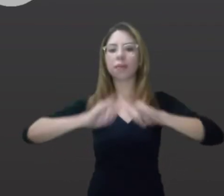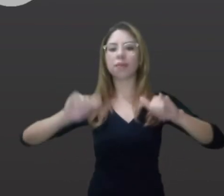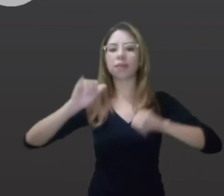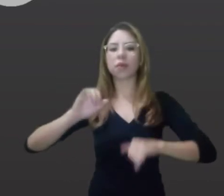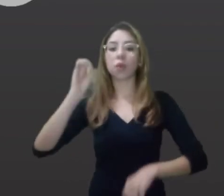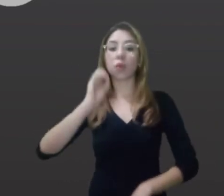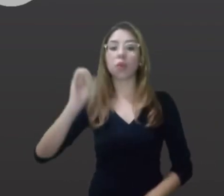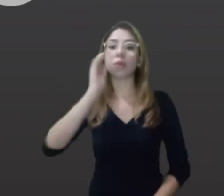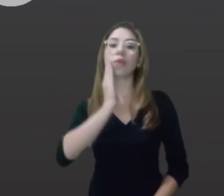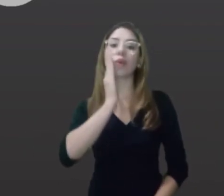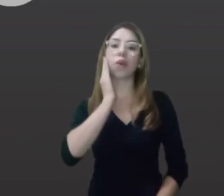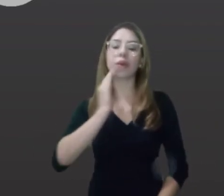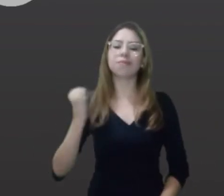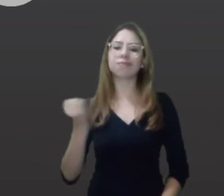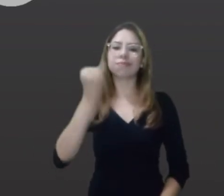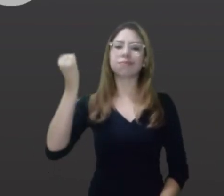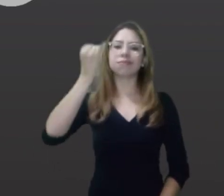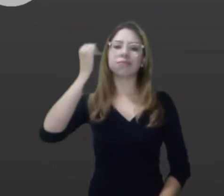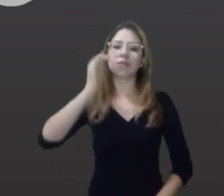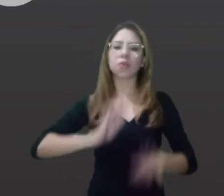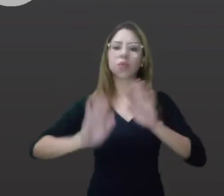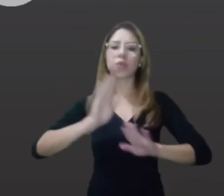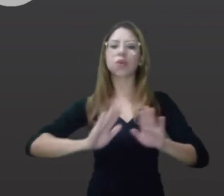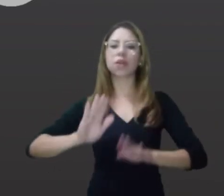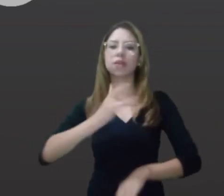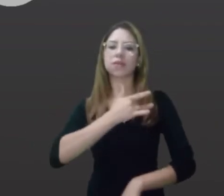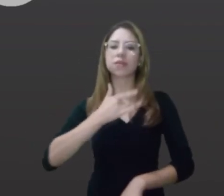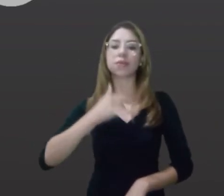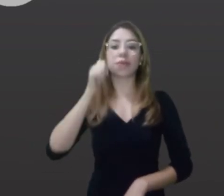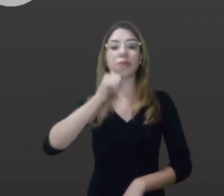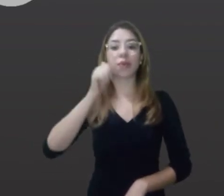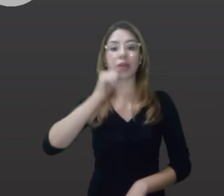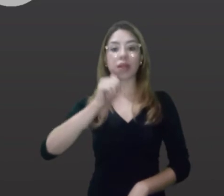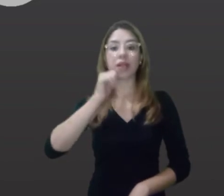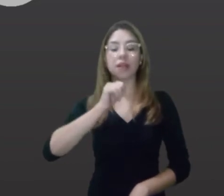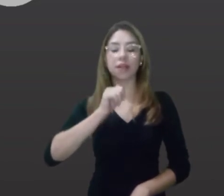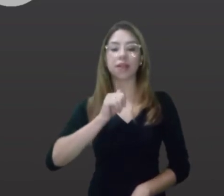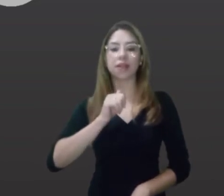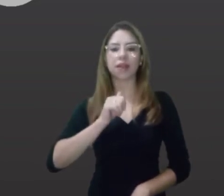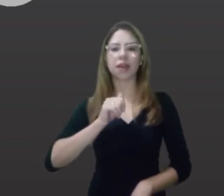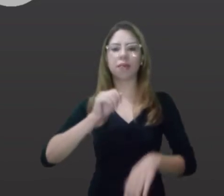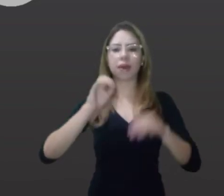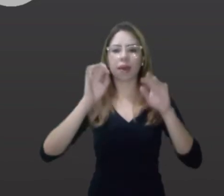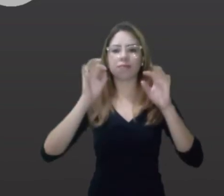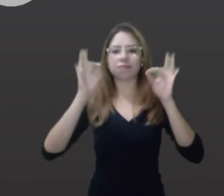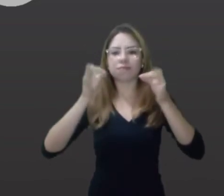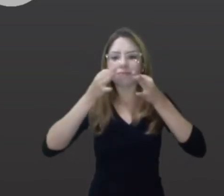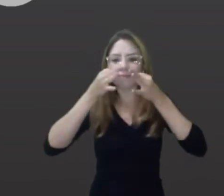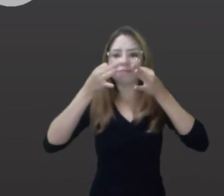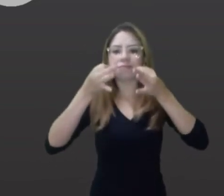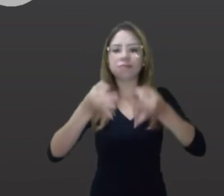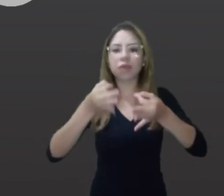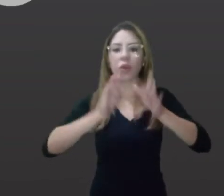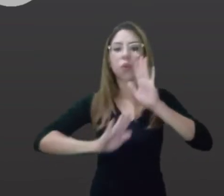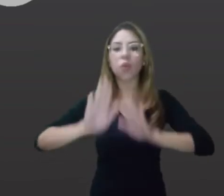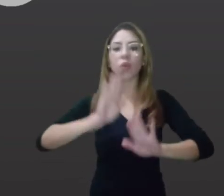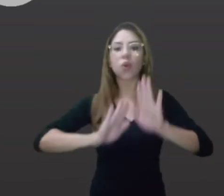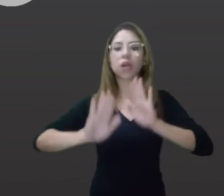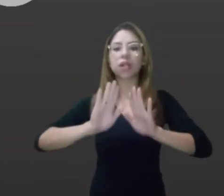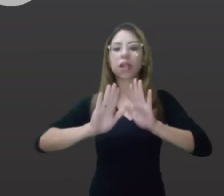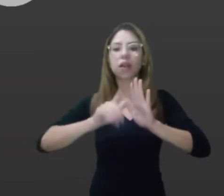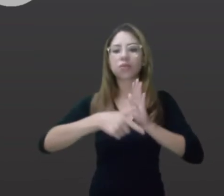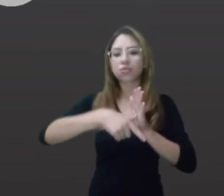importância dos cuidados com a saúde da mulher. Essa campanha de Outubo Rosa é para chamar atenção aos cuidados de